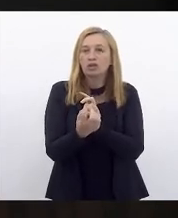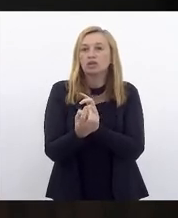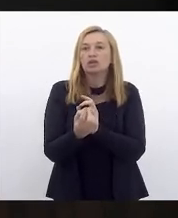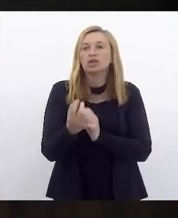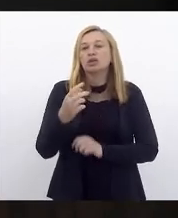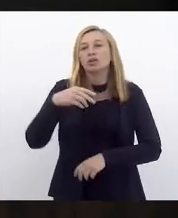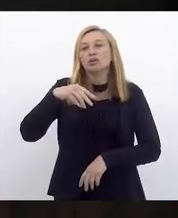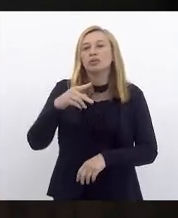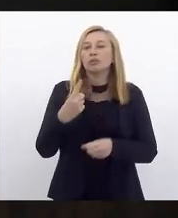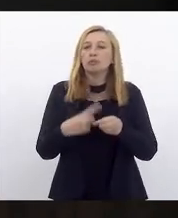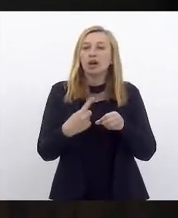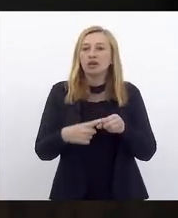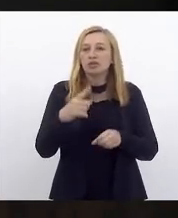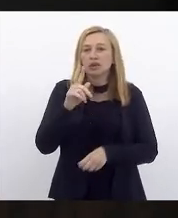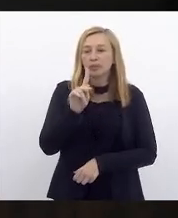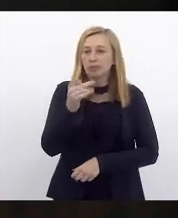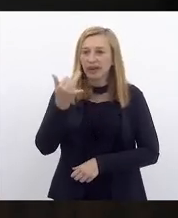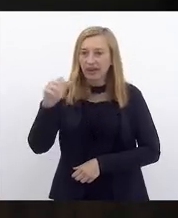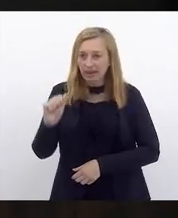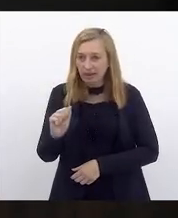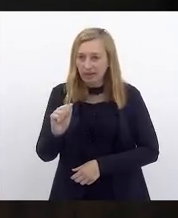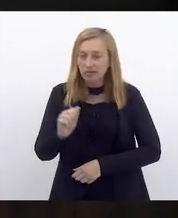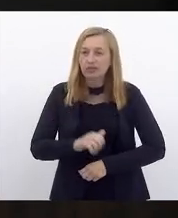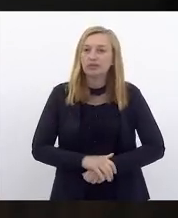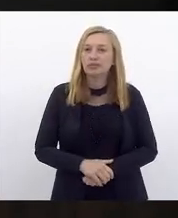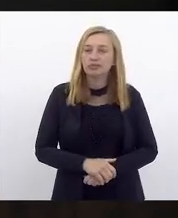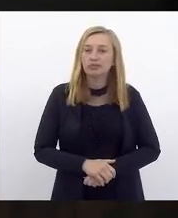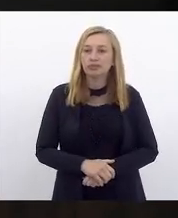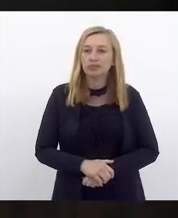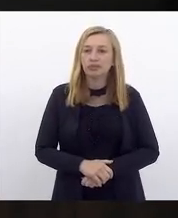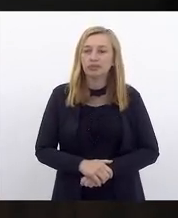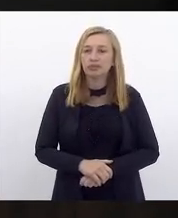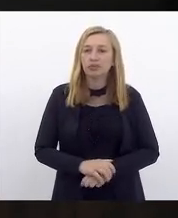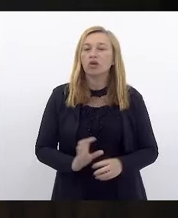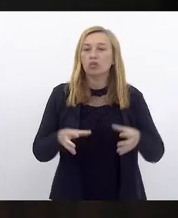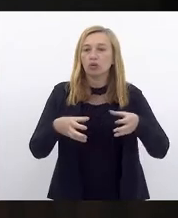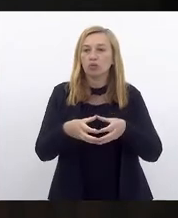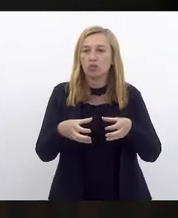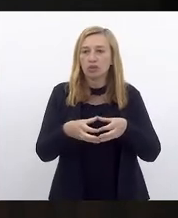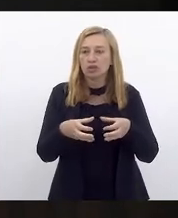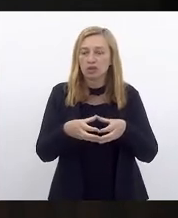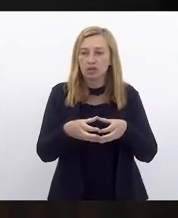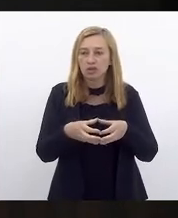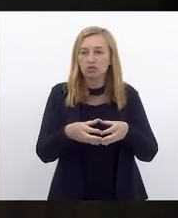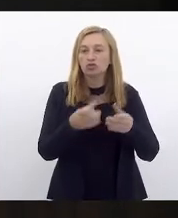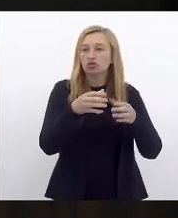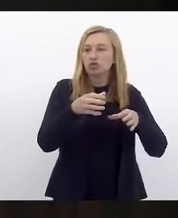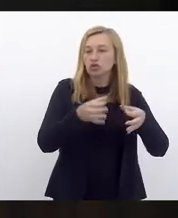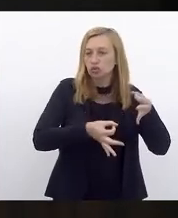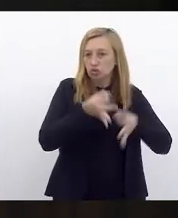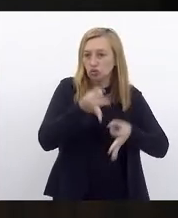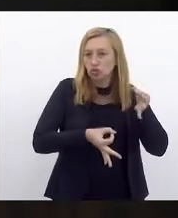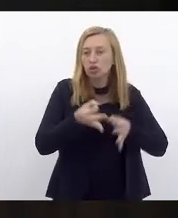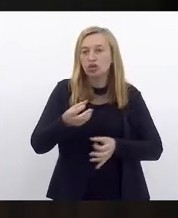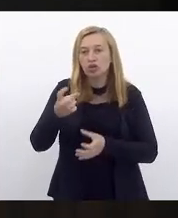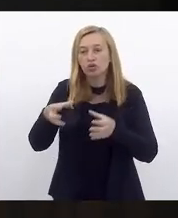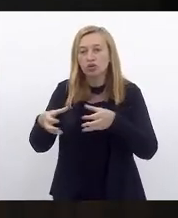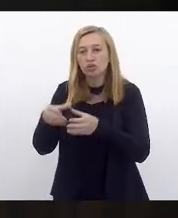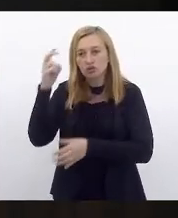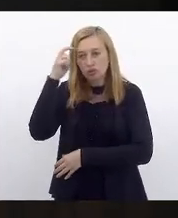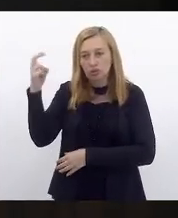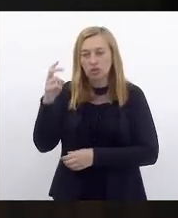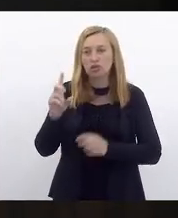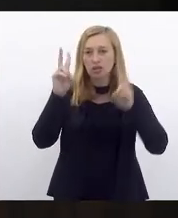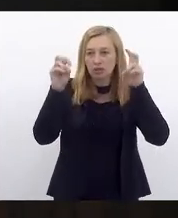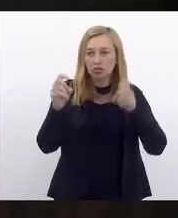Praia, no bairro da Penha. Prendendo de pareceres das comissões de Constituição e Justiça, de Cultura, de Assuntos